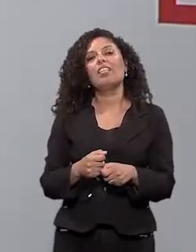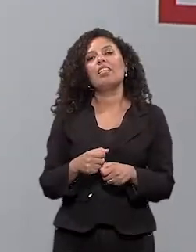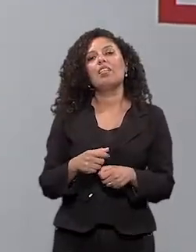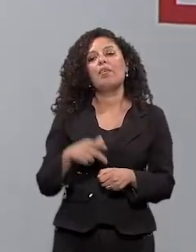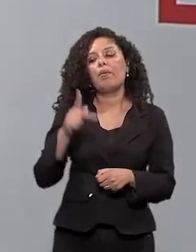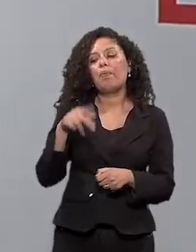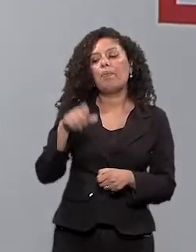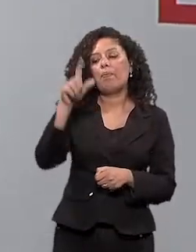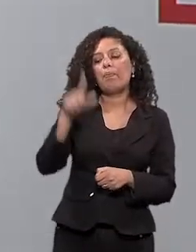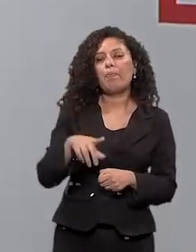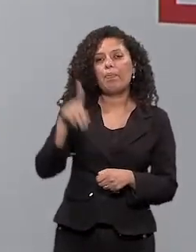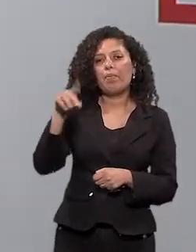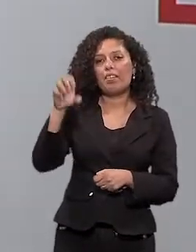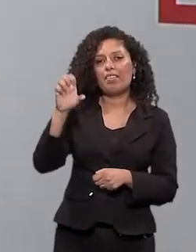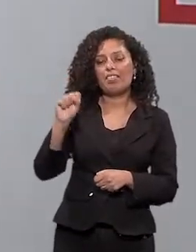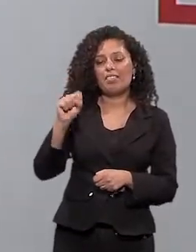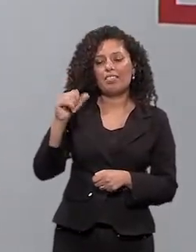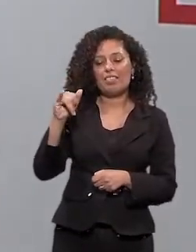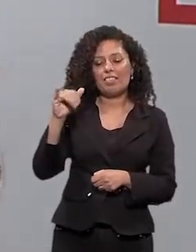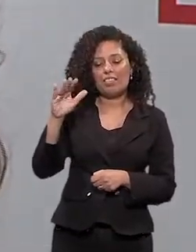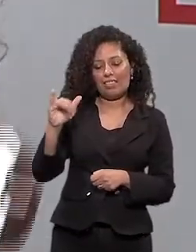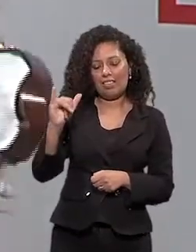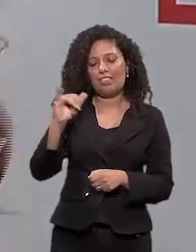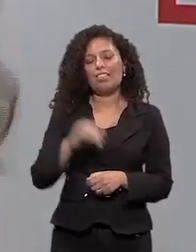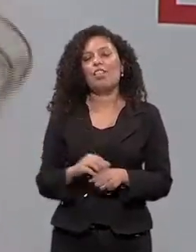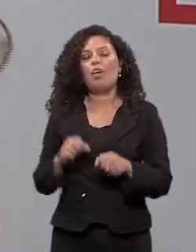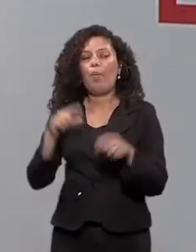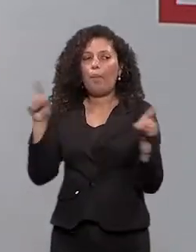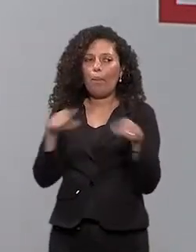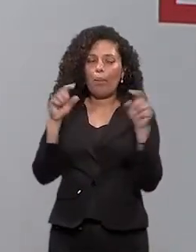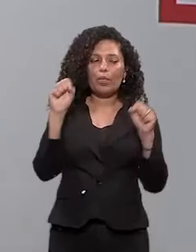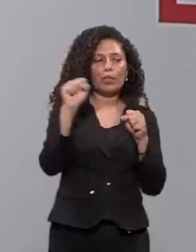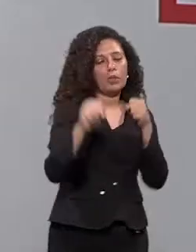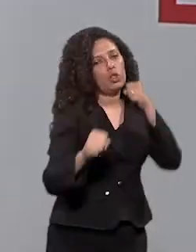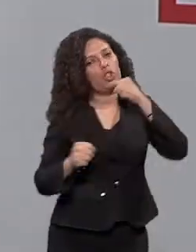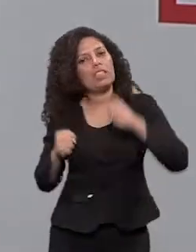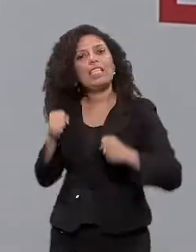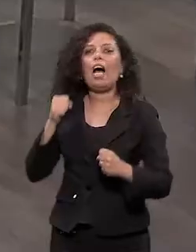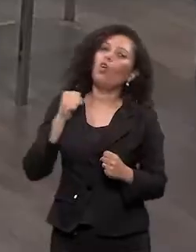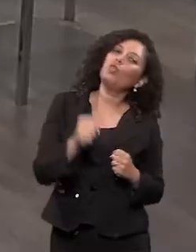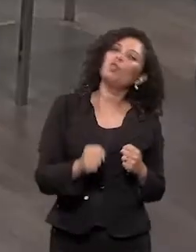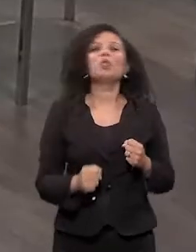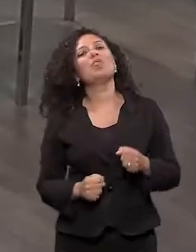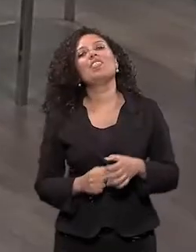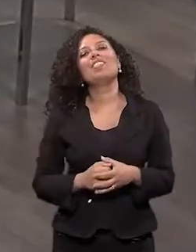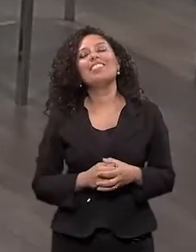Saci, está lá os dinossauros, quiser ouvir com a banda e tal. Ah, certeza.